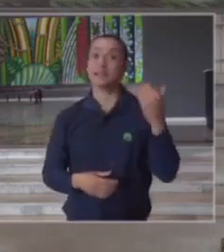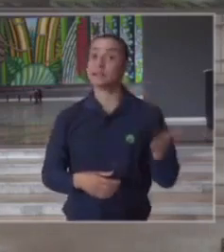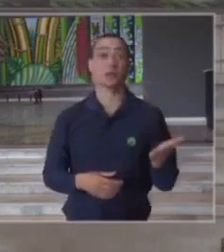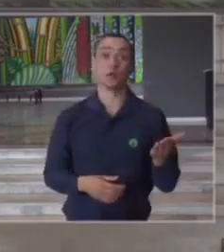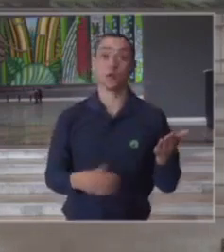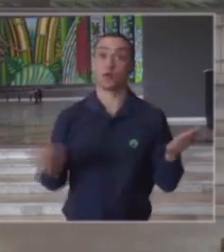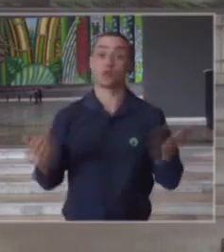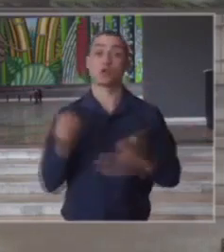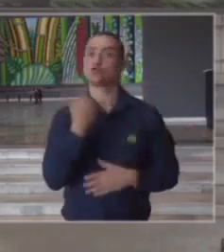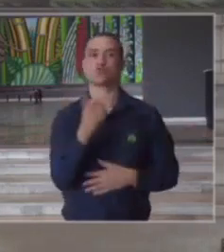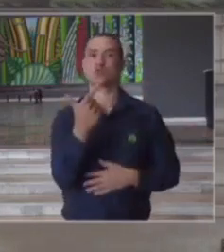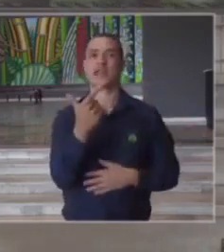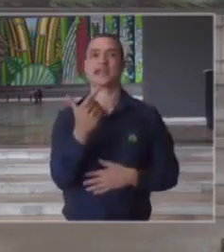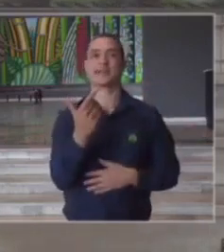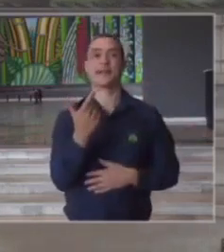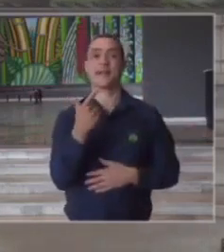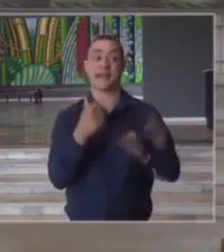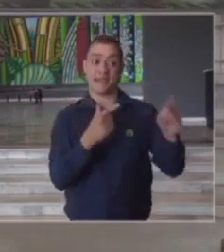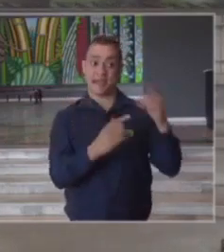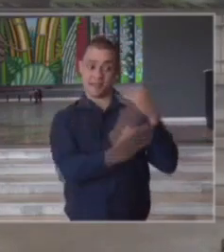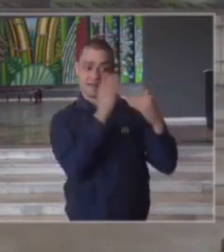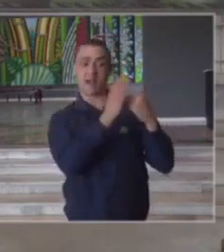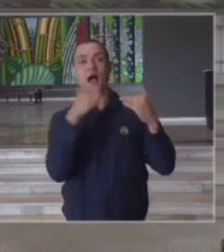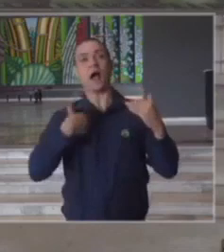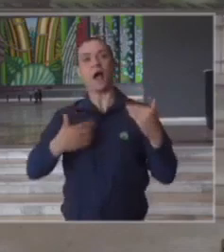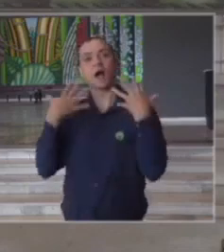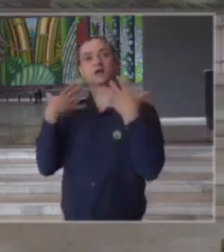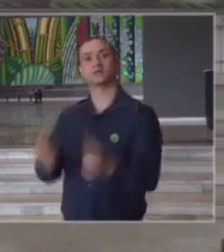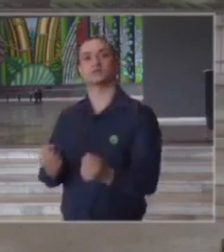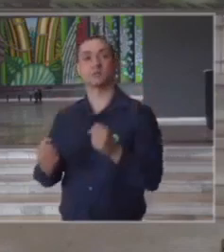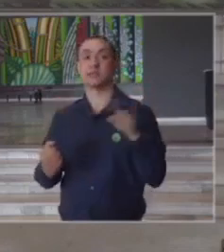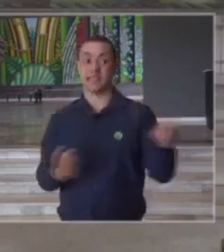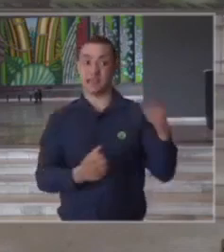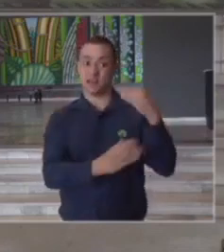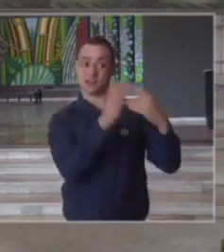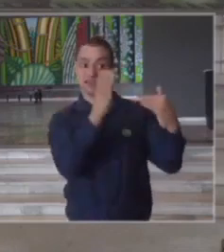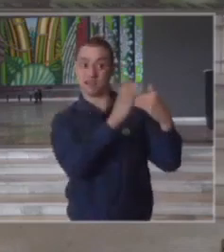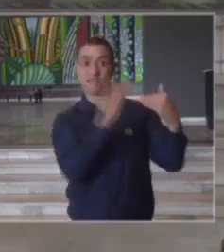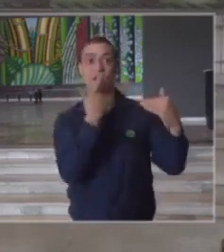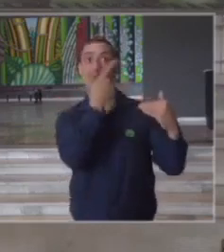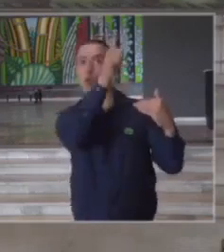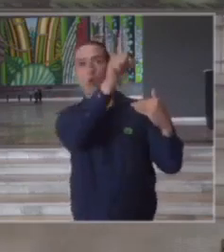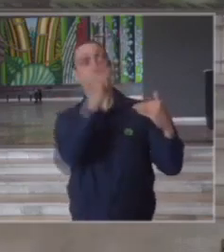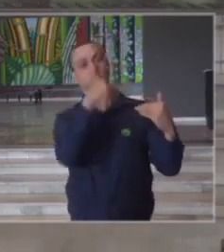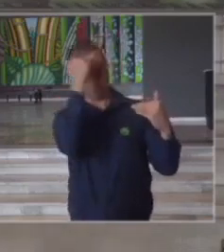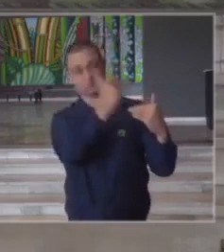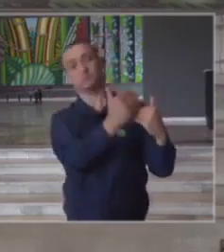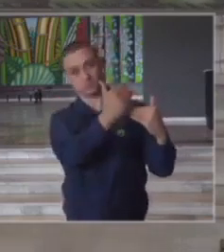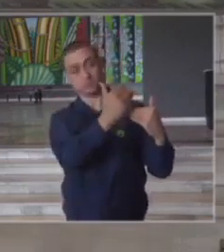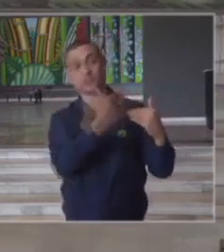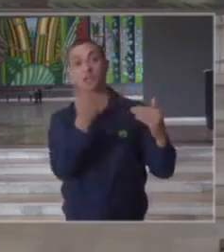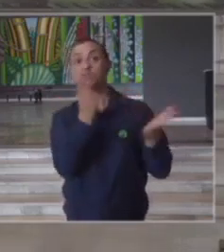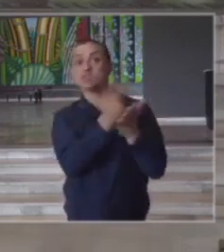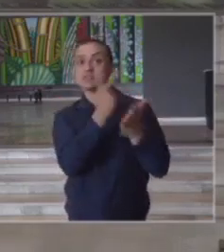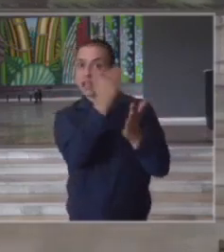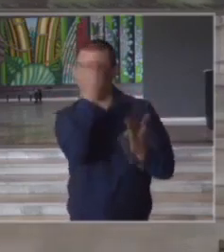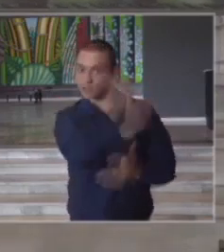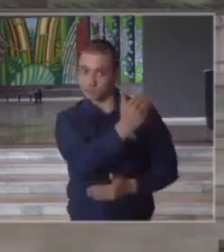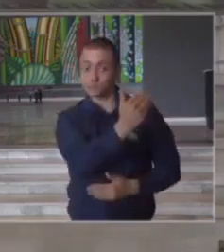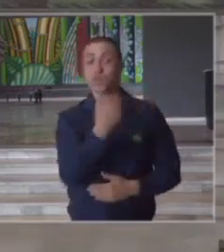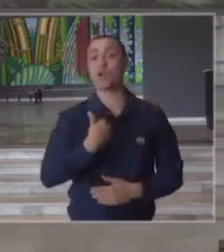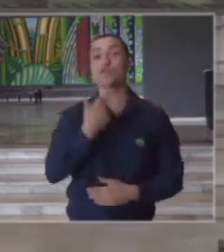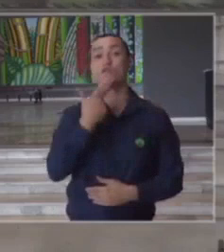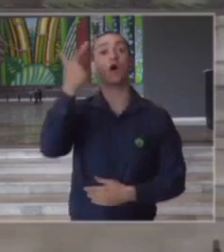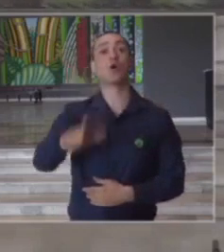nós não adotaremos nenhuma medida que possa violar a orientação da saúde e volto a